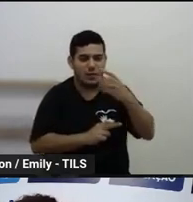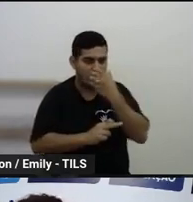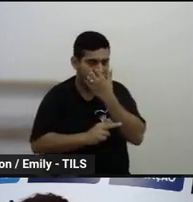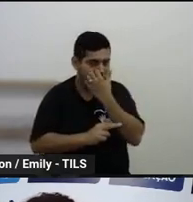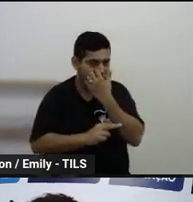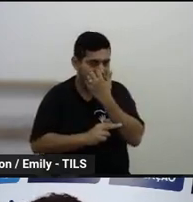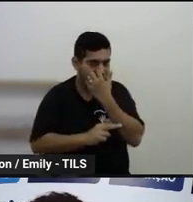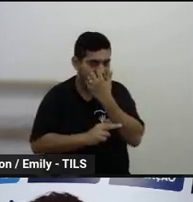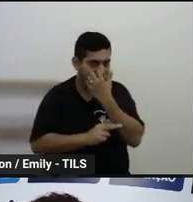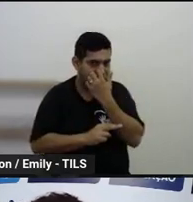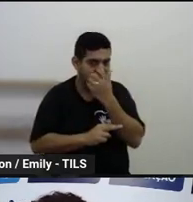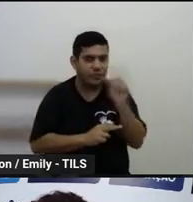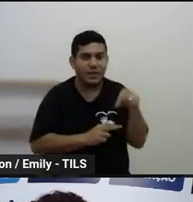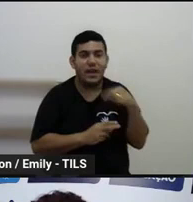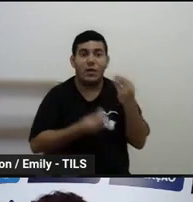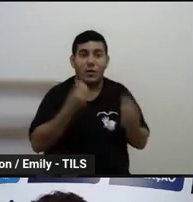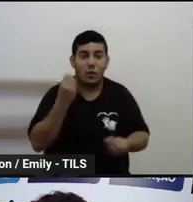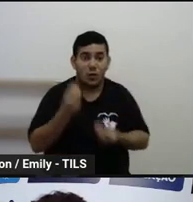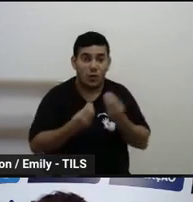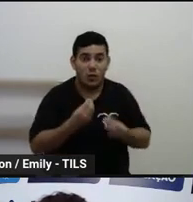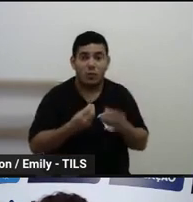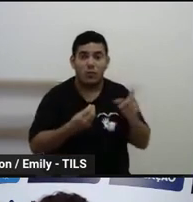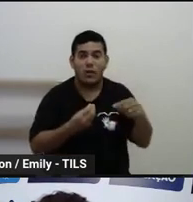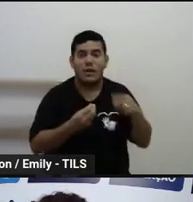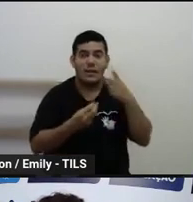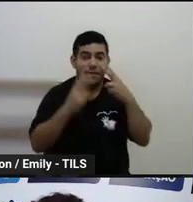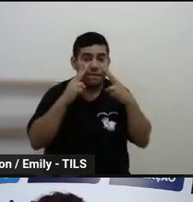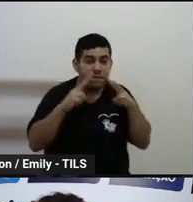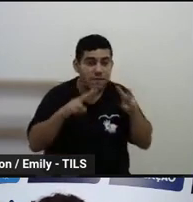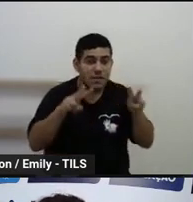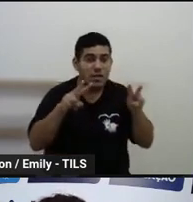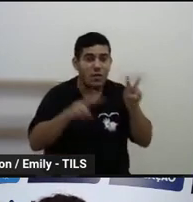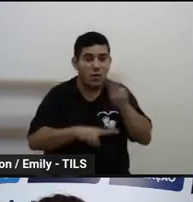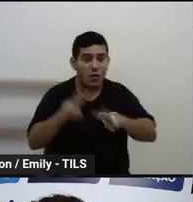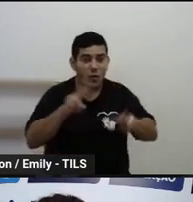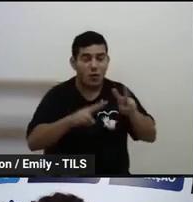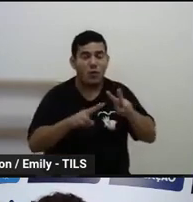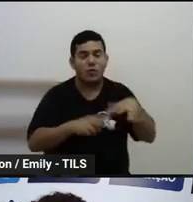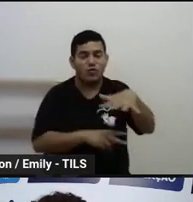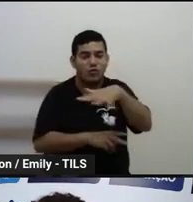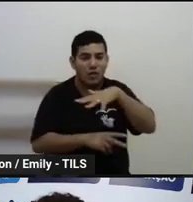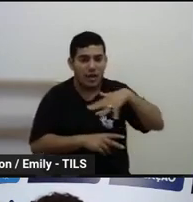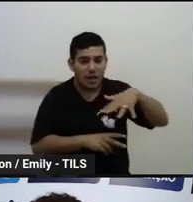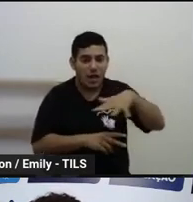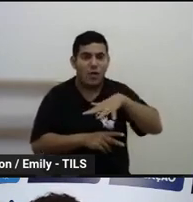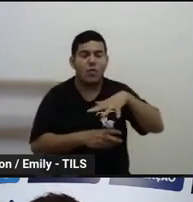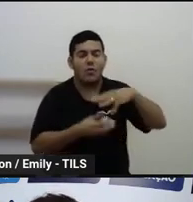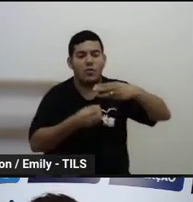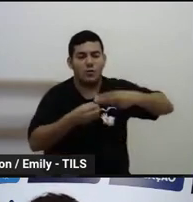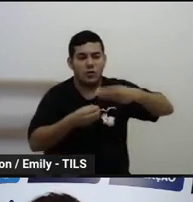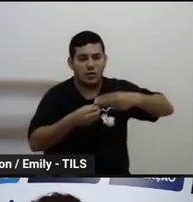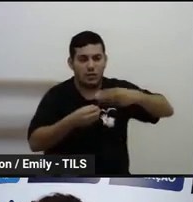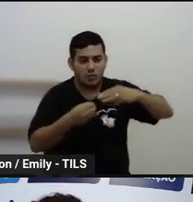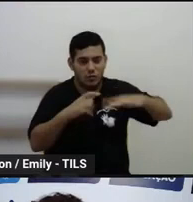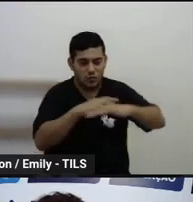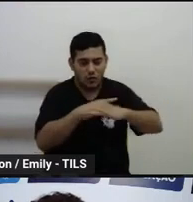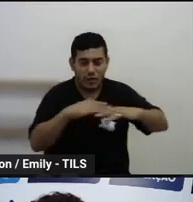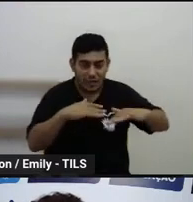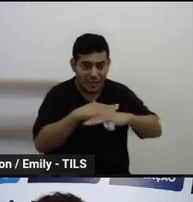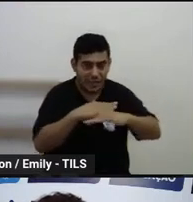diante dessa situação, e diante dessa visão que a gente tem geral do município, em relação à avaliação,